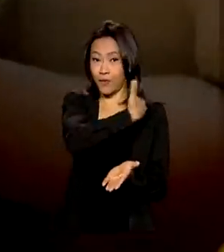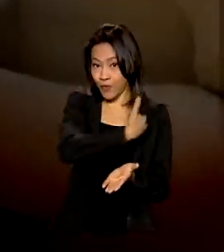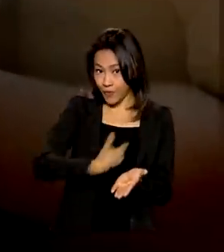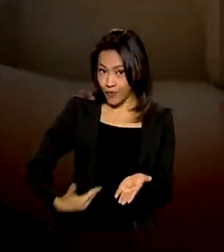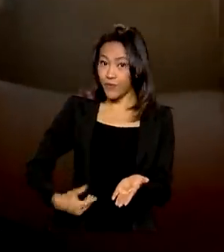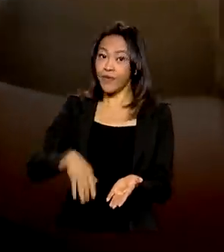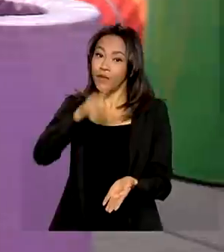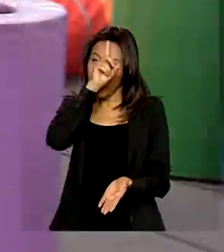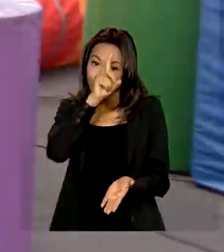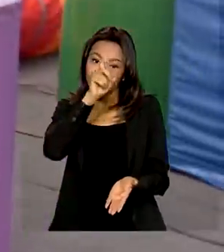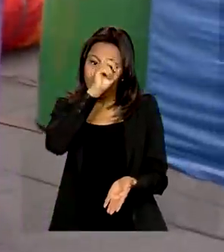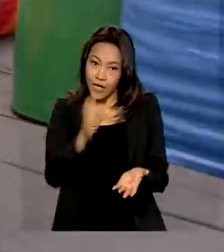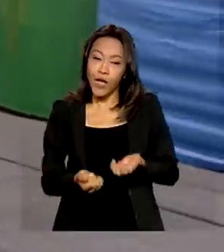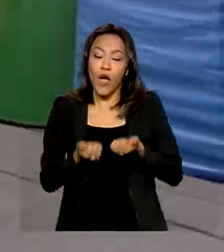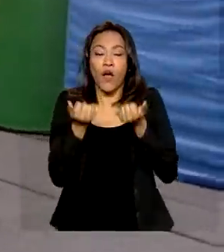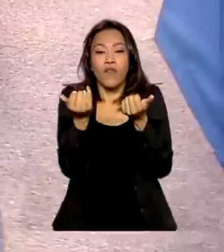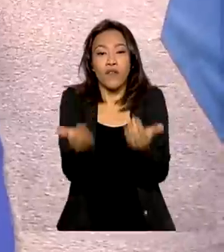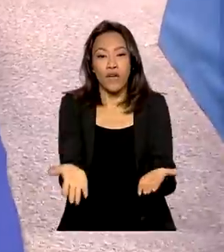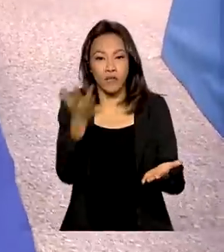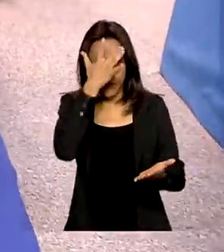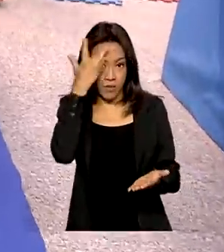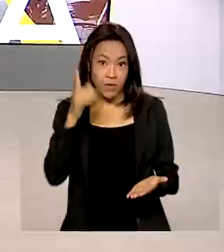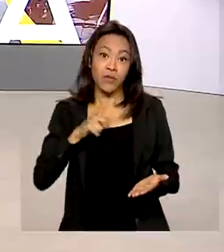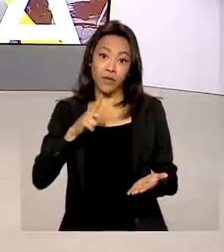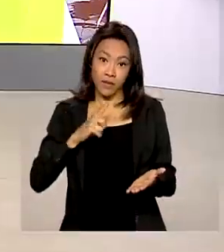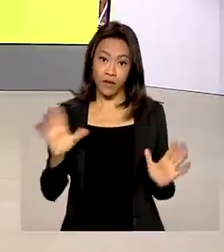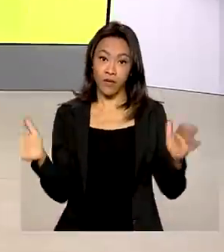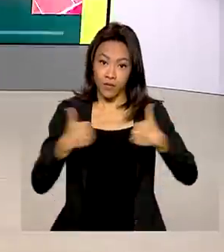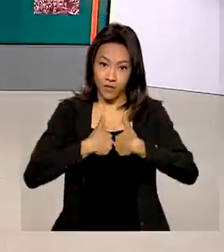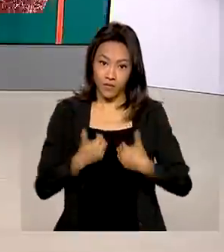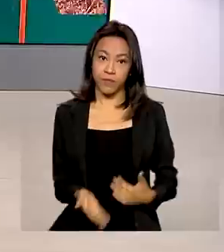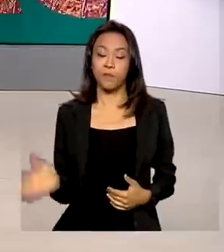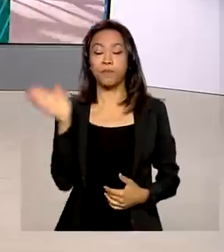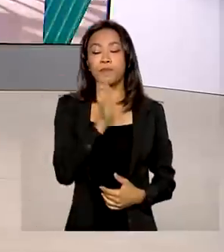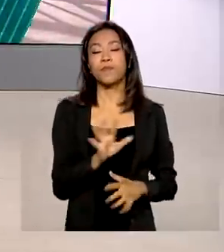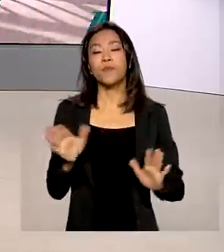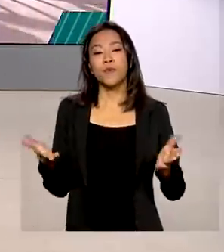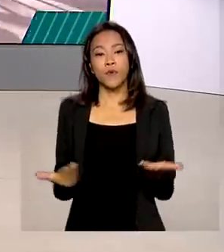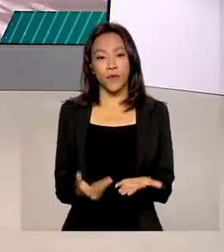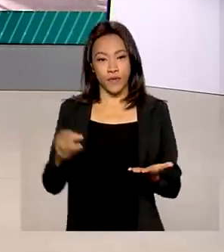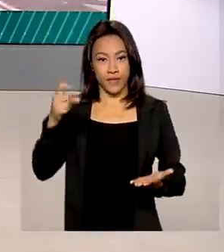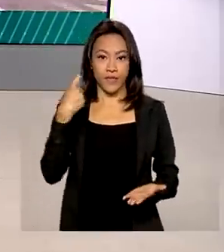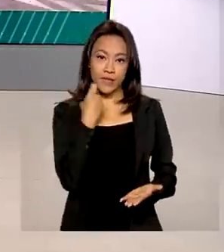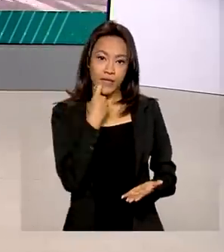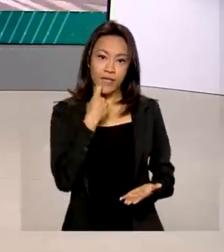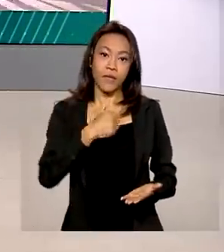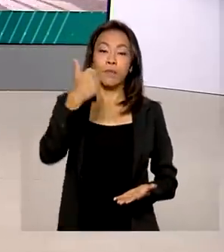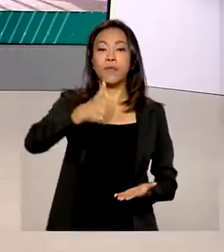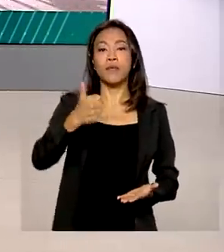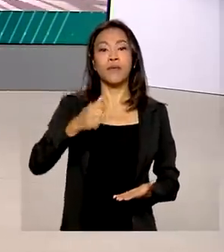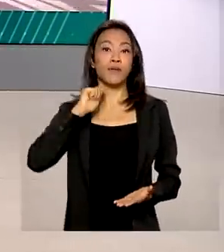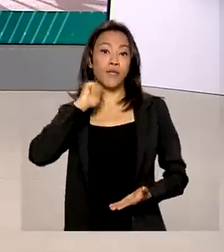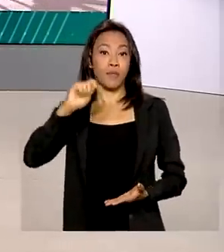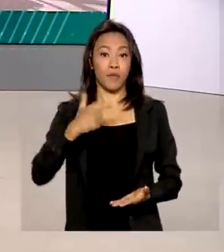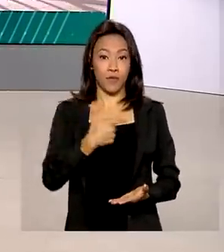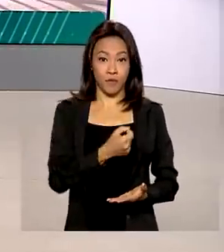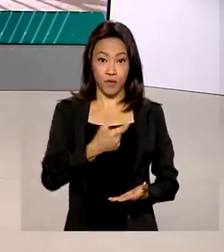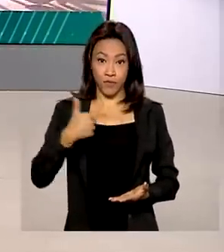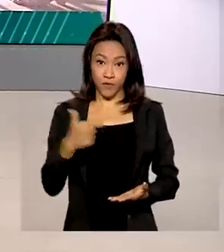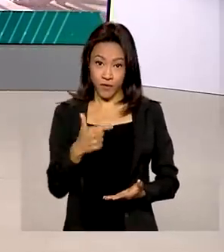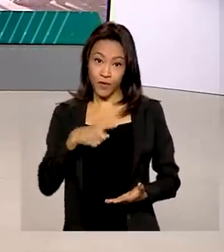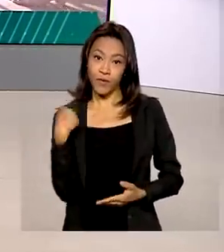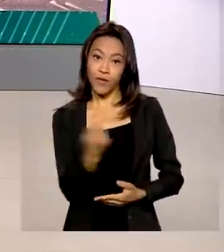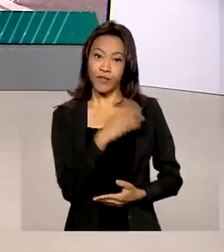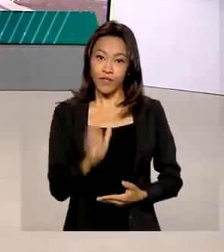oferece para as pessoas com transtorno. Sexta-feira, 1º de abril de 2022, o